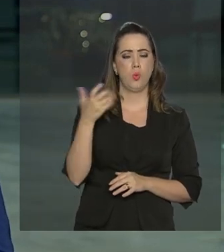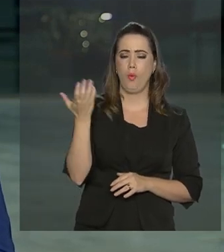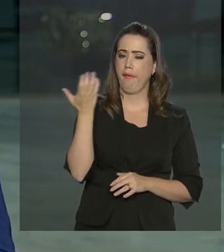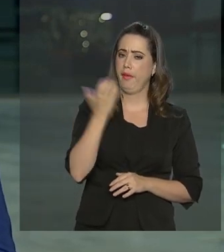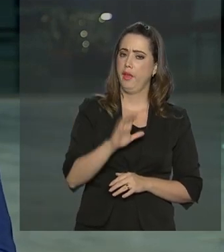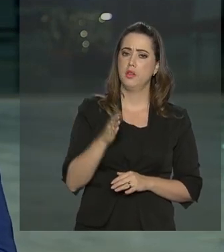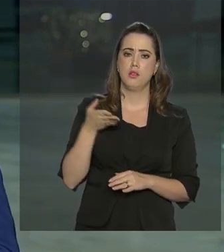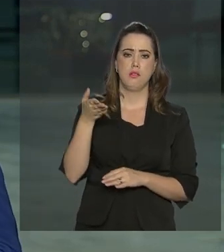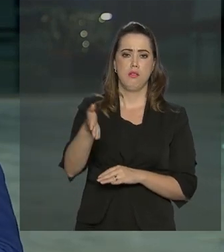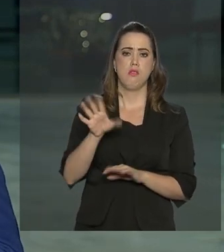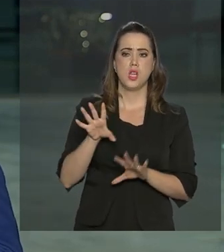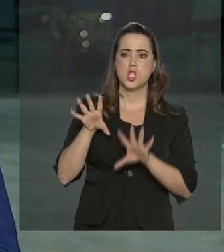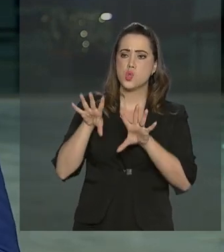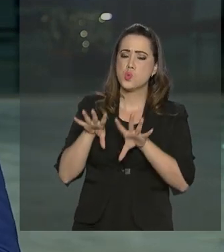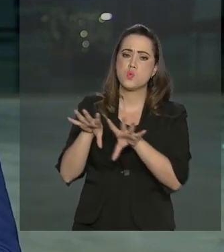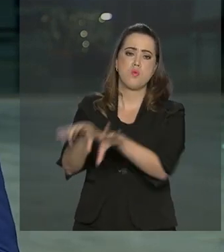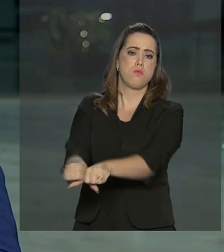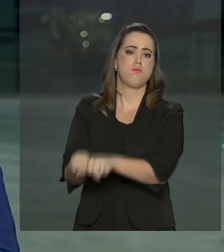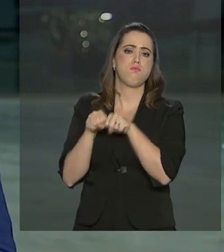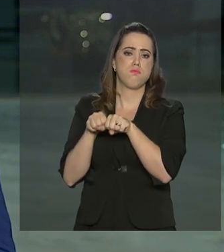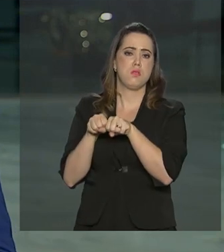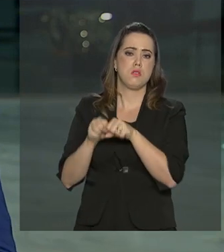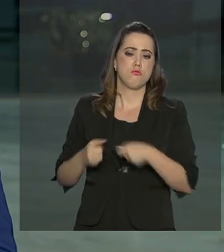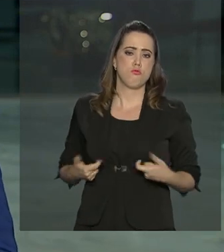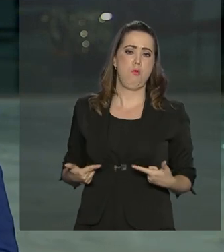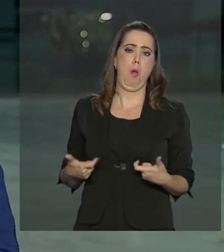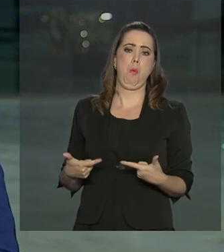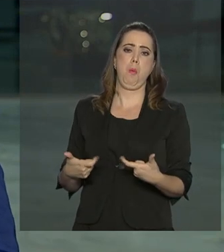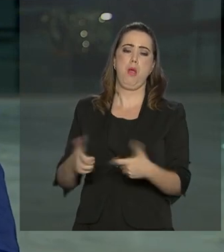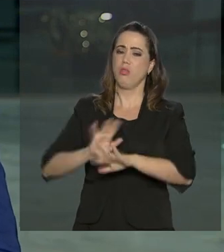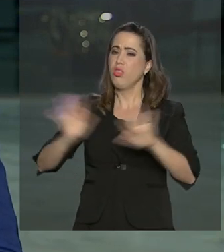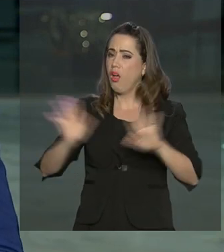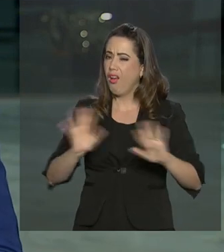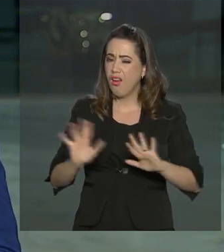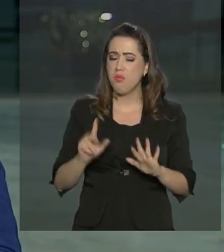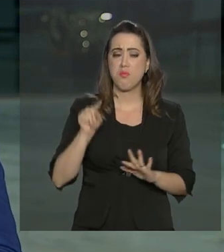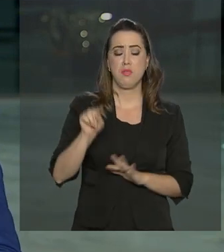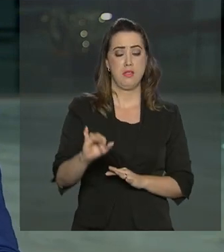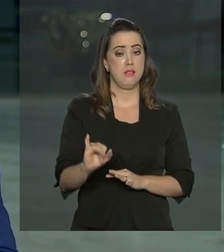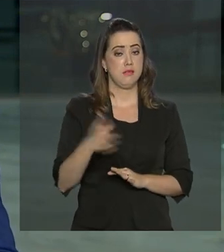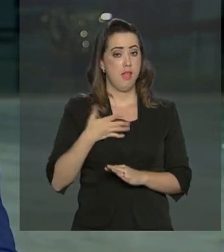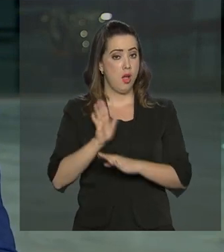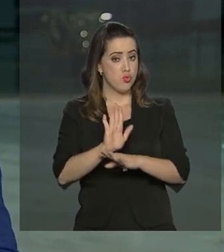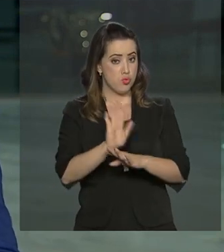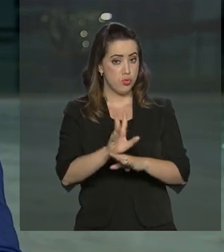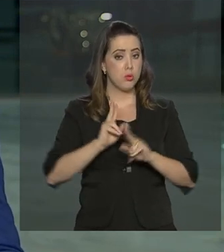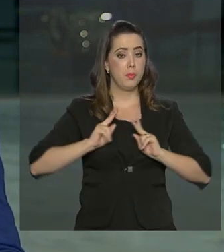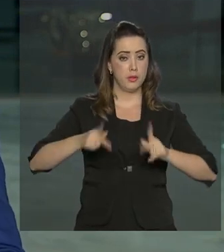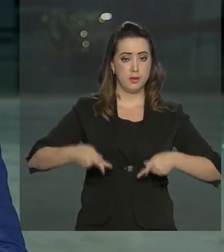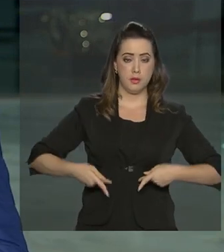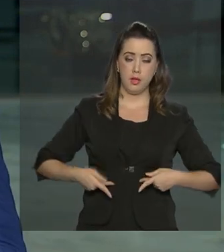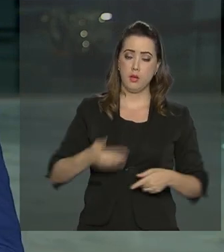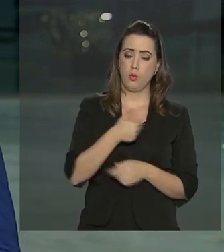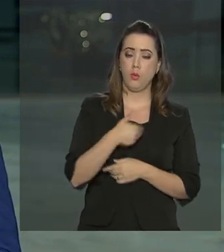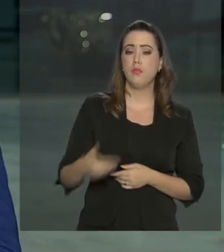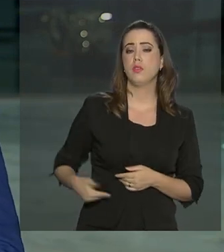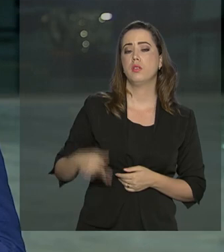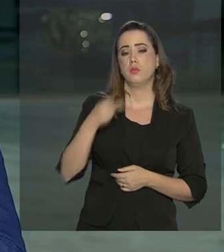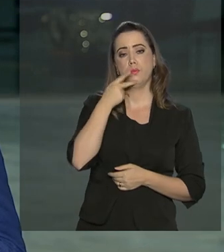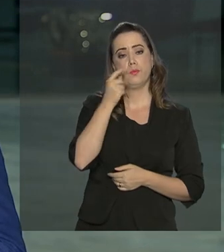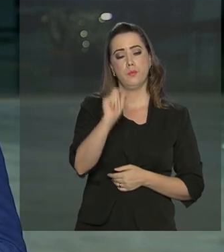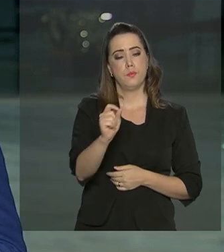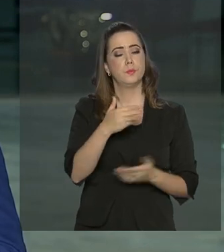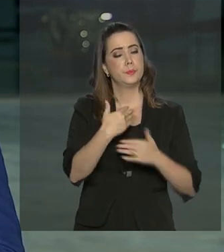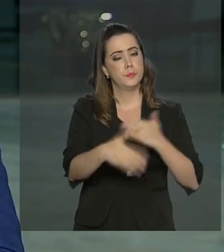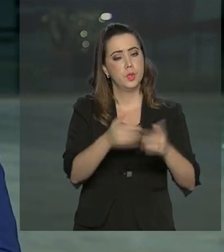pretende participar de uma eventual intervenção armada na Venezuela. Quanto à ajuda humanitária, o governo brasileiro